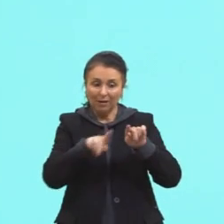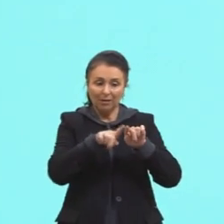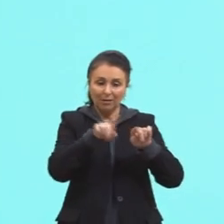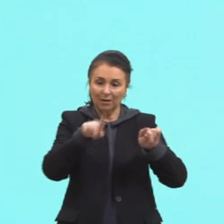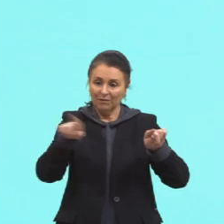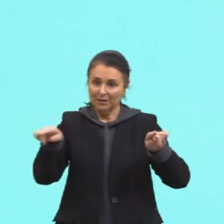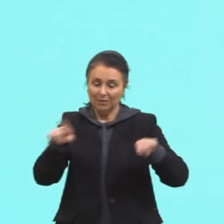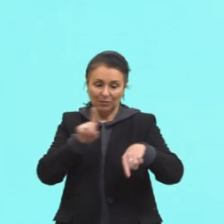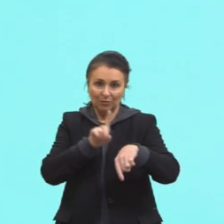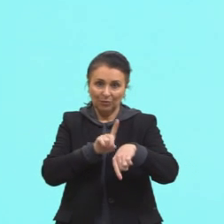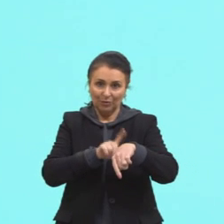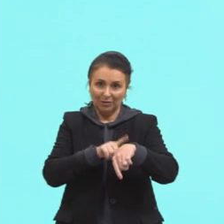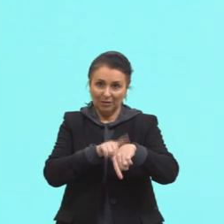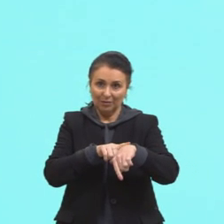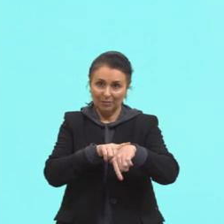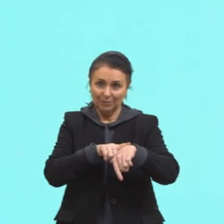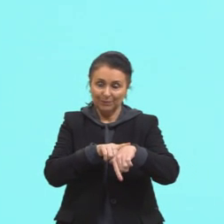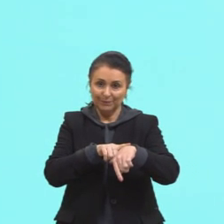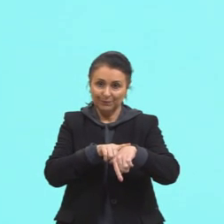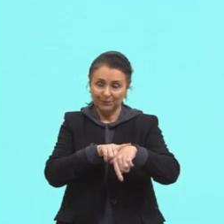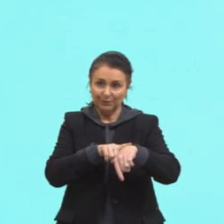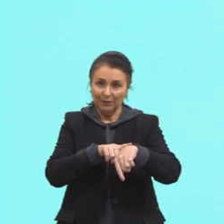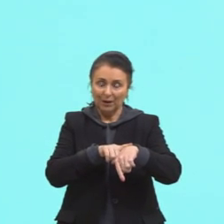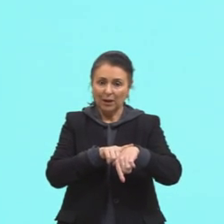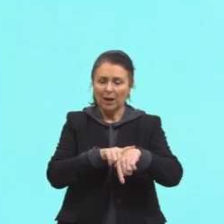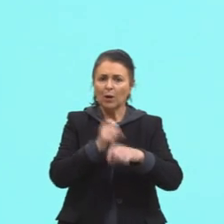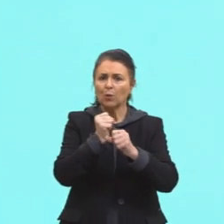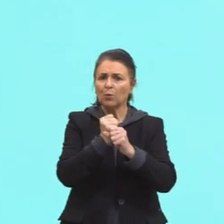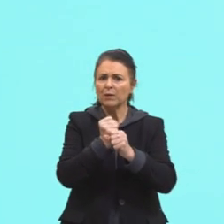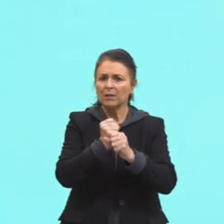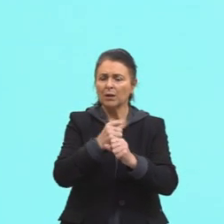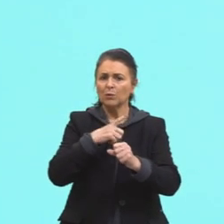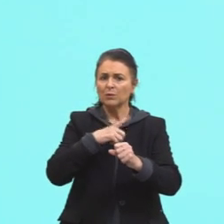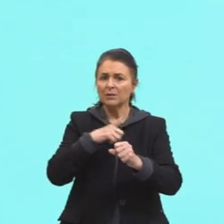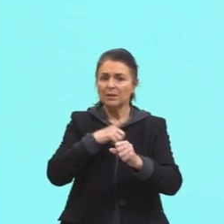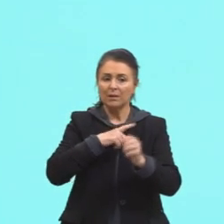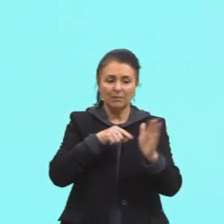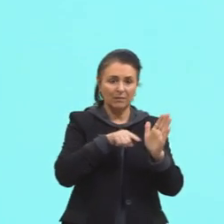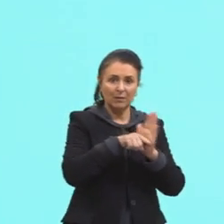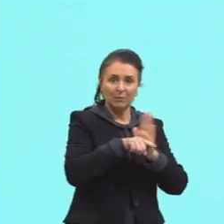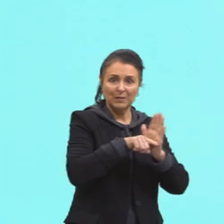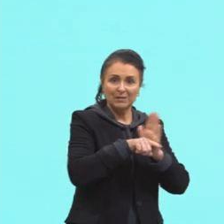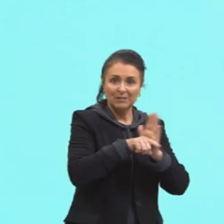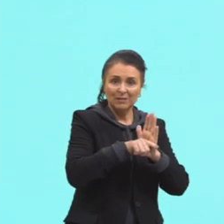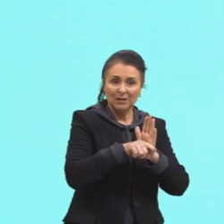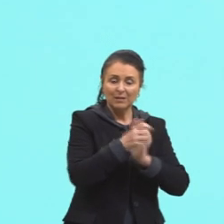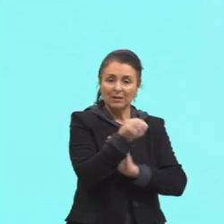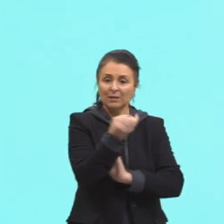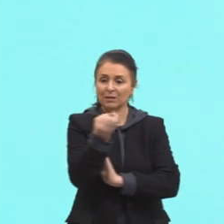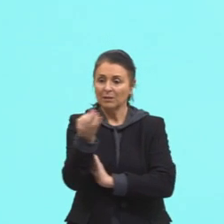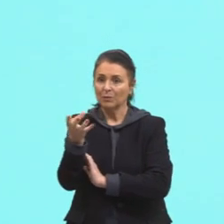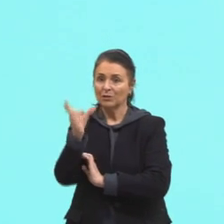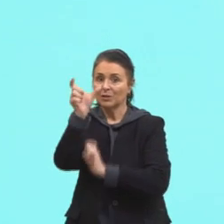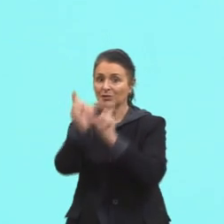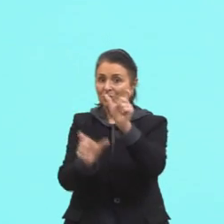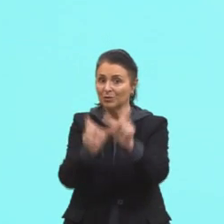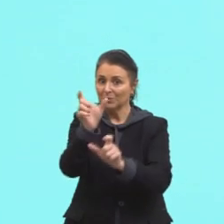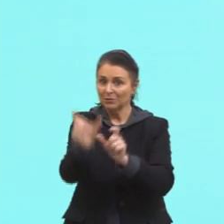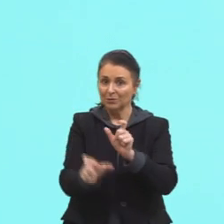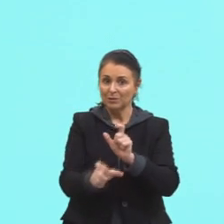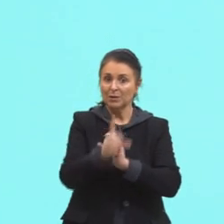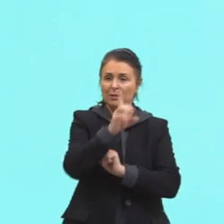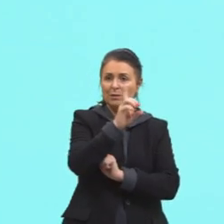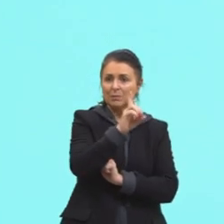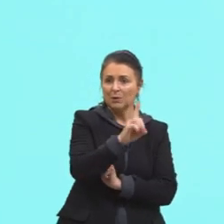aqui nesse caso é os anos em que houve censo demográfico. De 1940 até 2010,